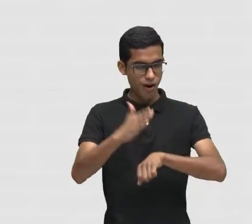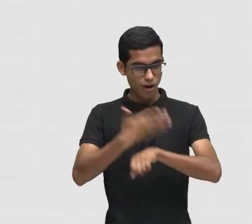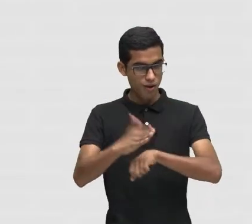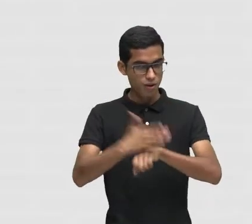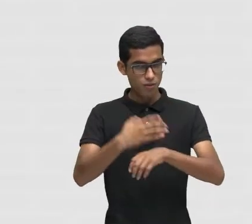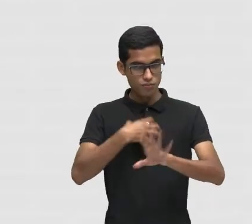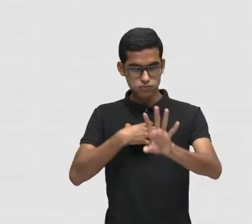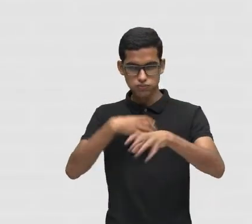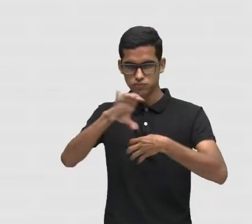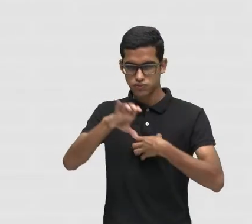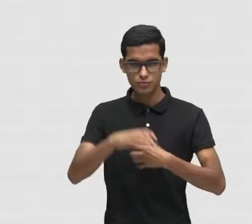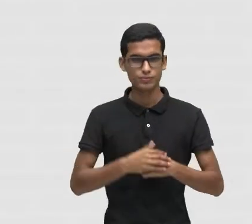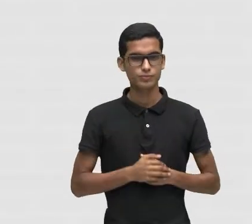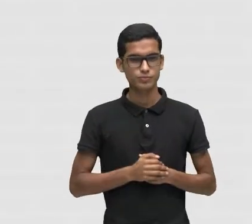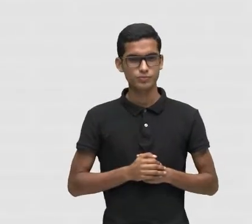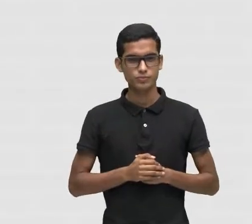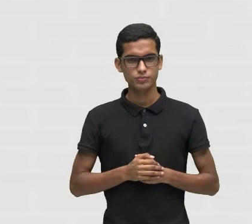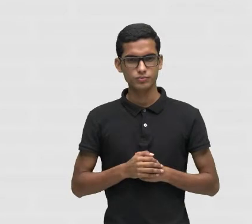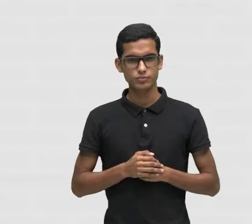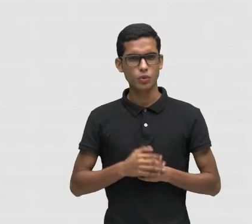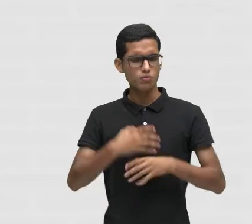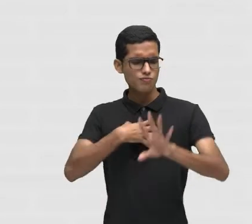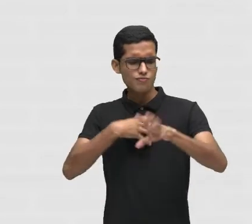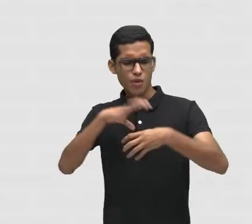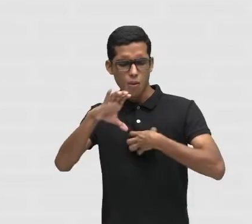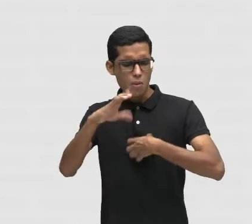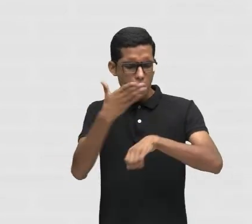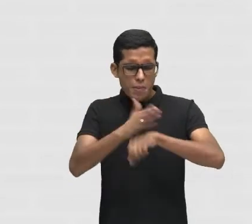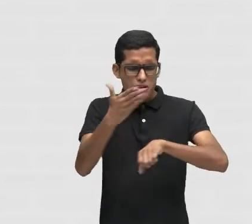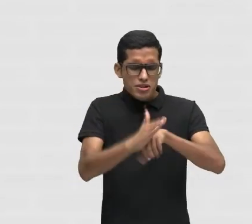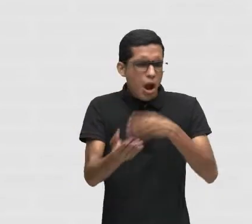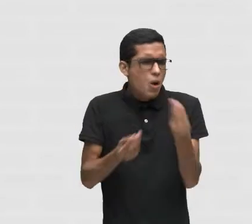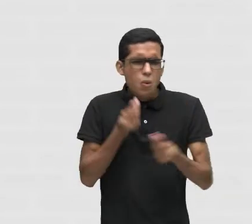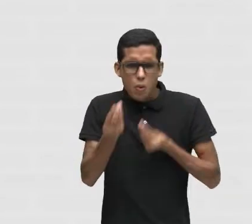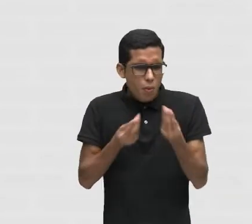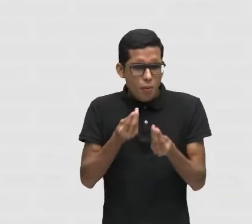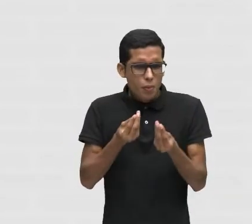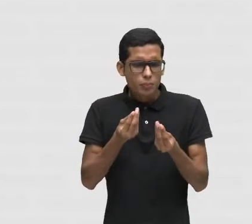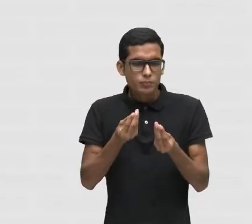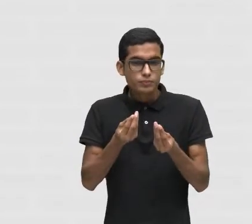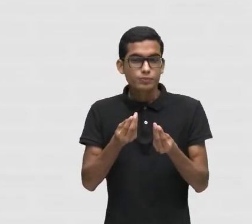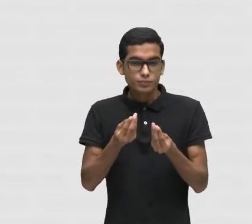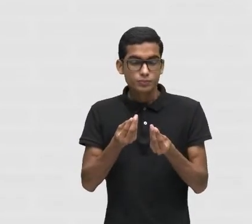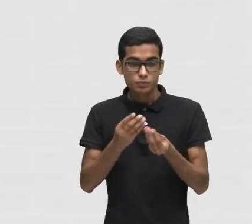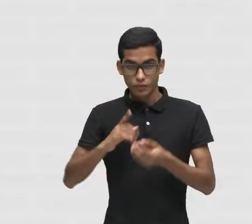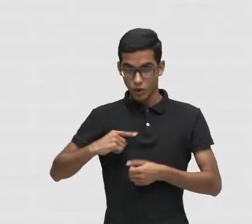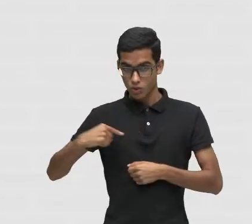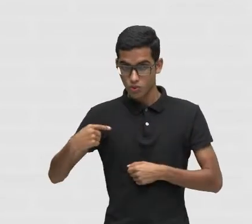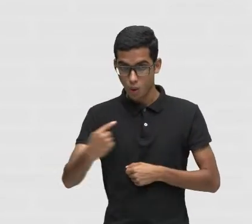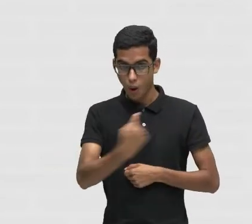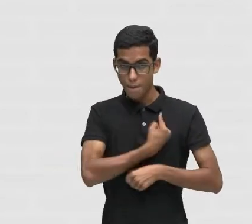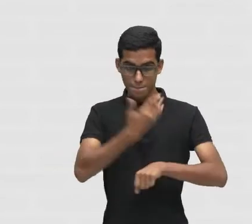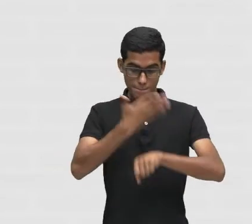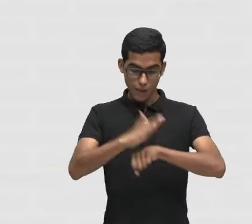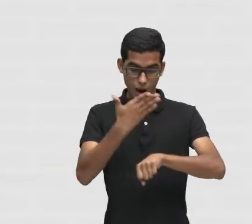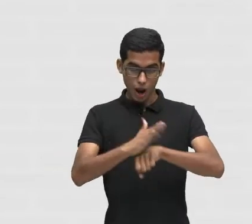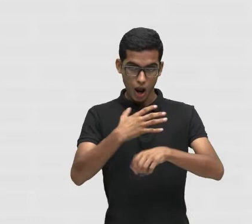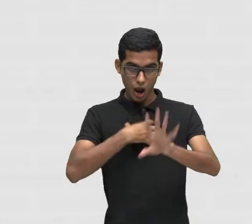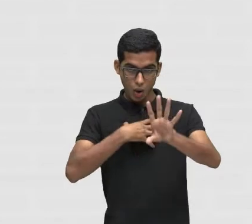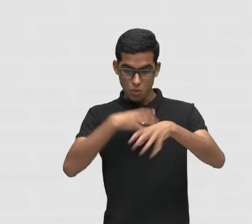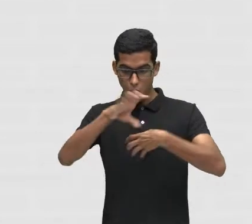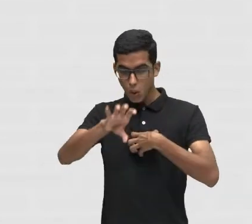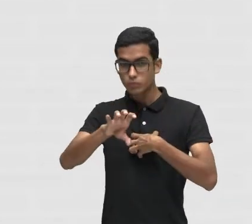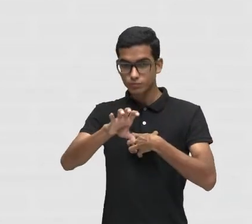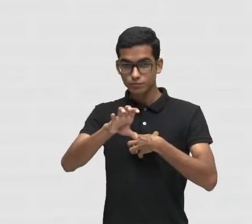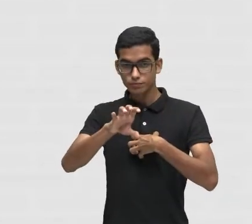empatia Como que eu faço Para exercitar Empatia Para A gente Exercitar Empatia Nós